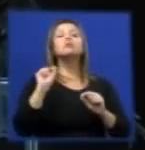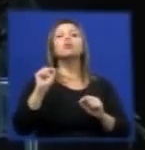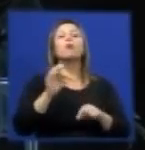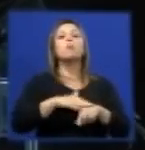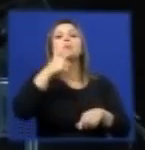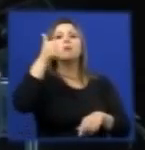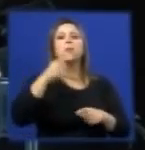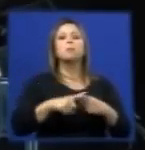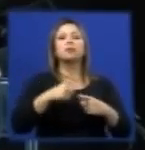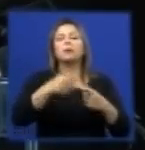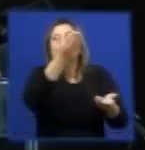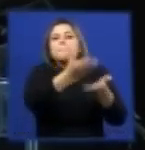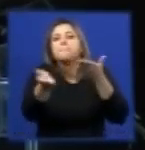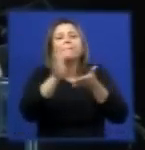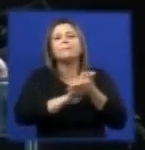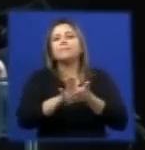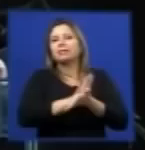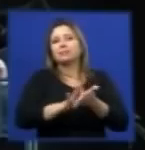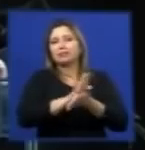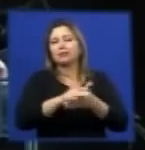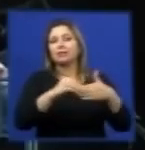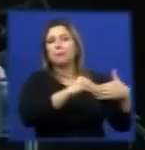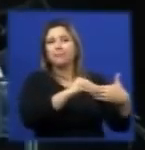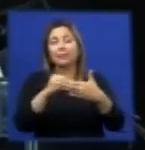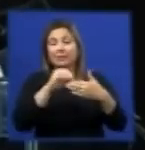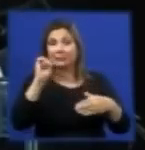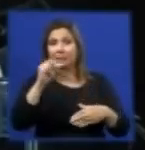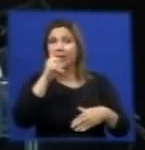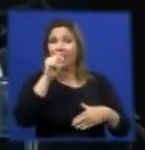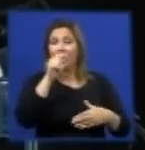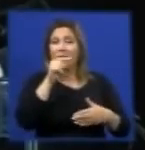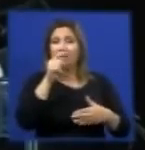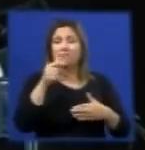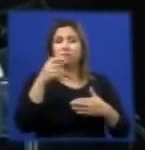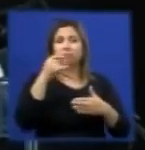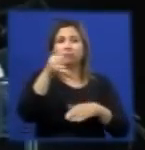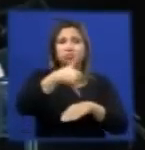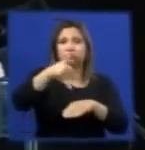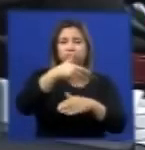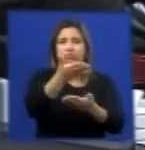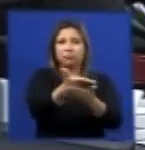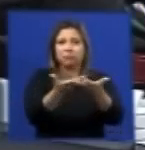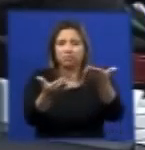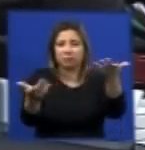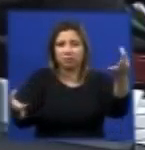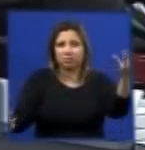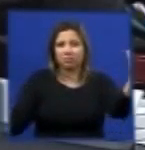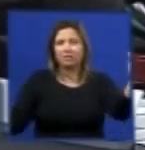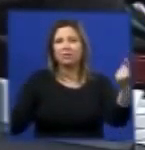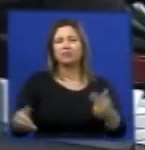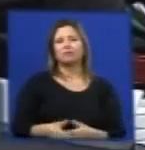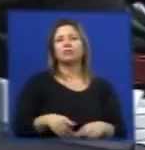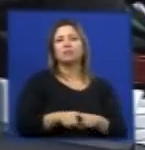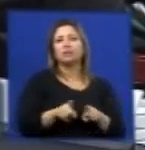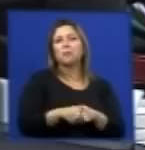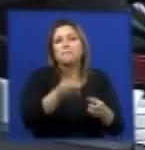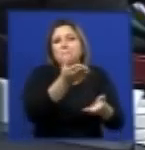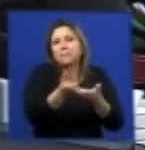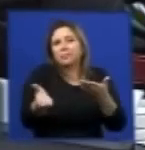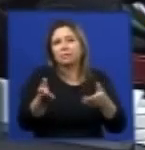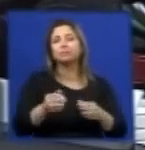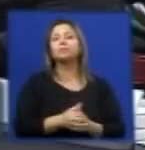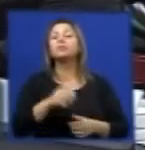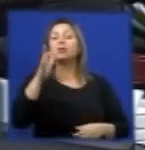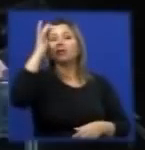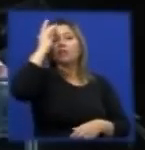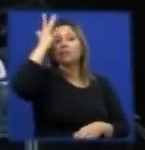conta que se compararmos com o transporte de um resíduo líquido seria muito improvável de ocorrer vazamento de um pneu. É